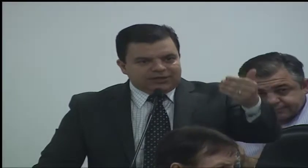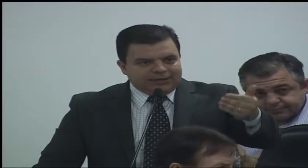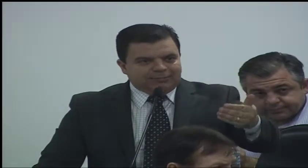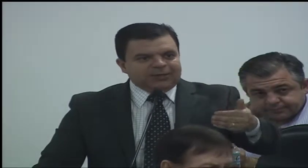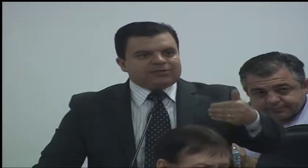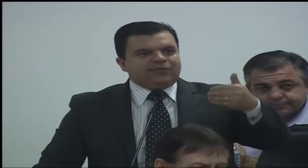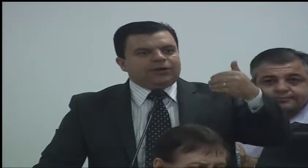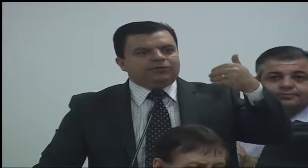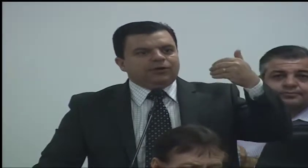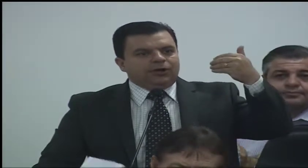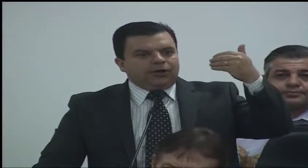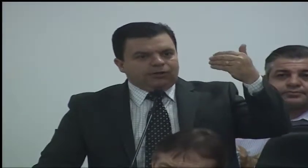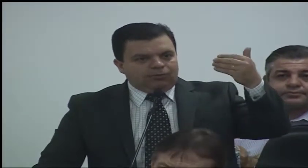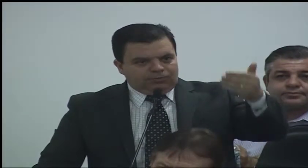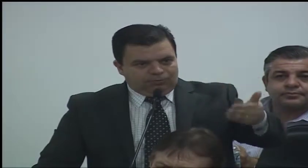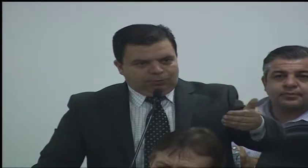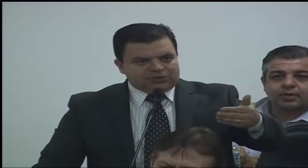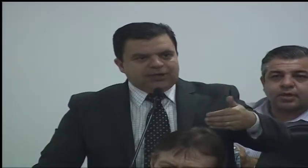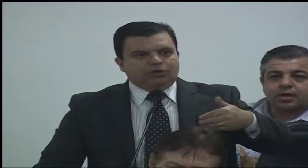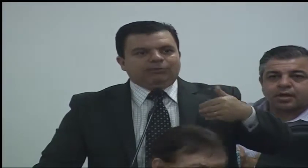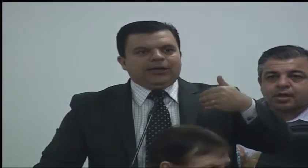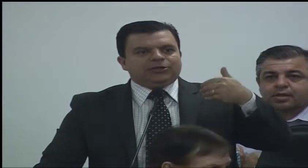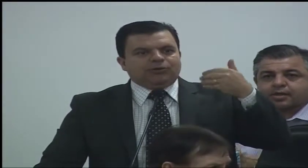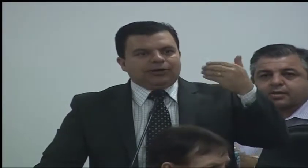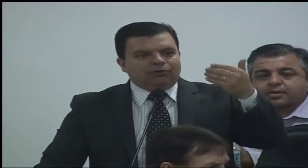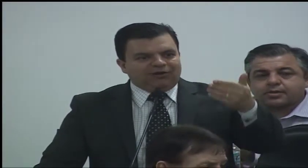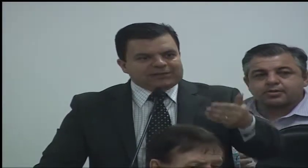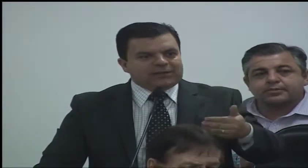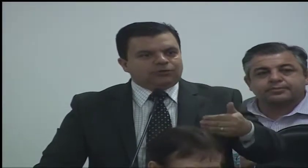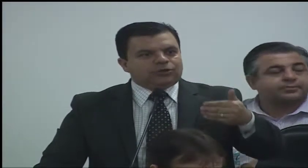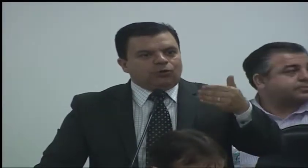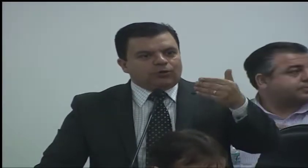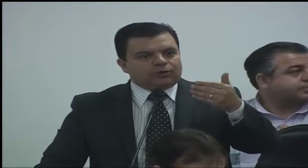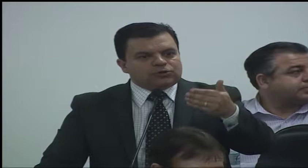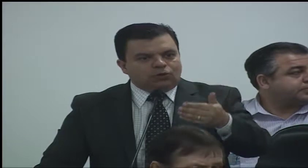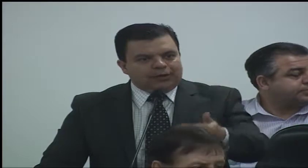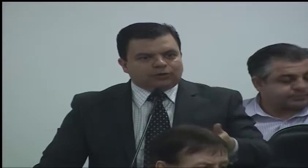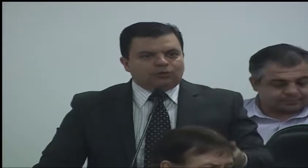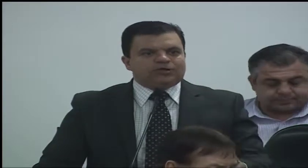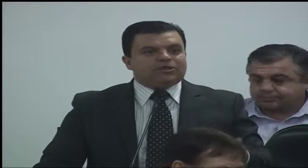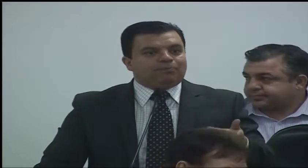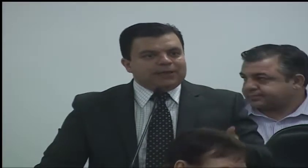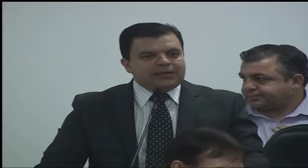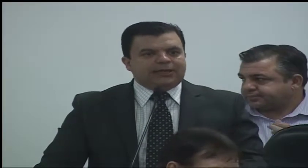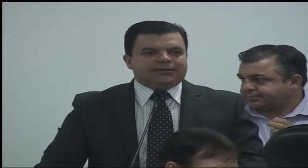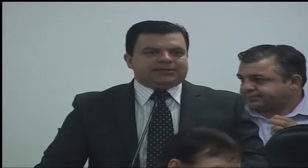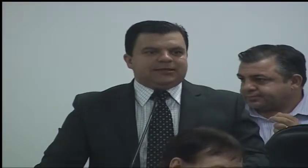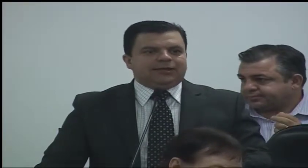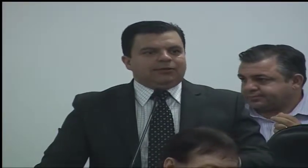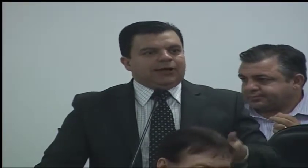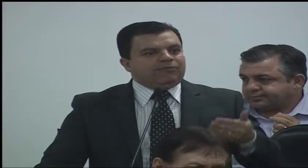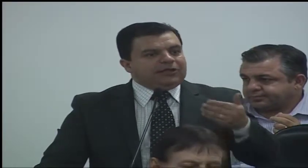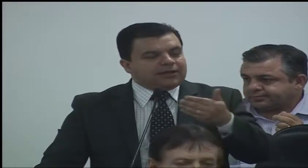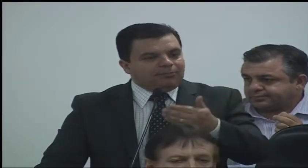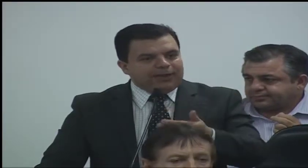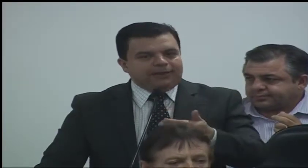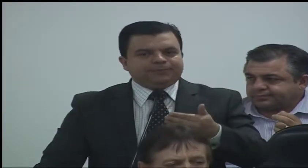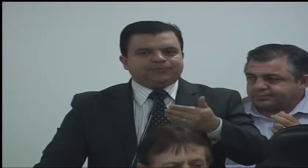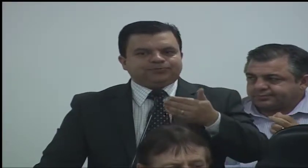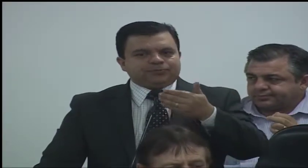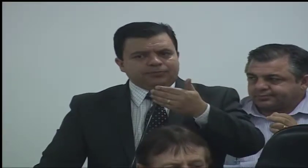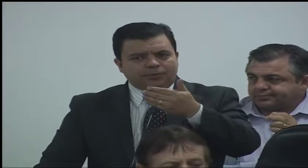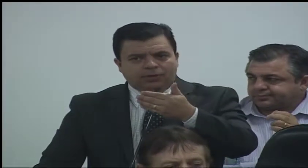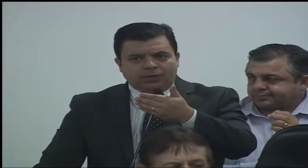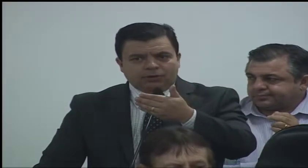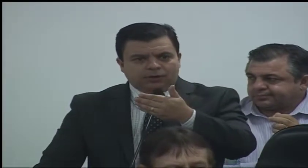vereador José Damix veio posteriormente com a inovação de colocar nos coletores de pilhas, não é? Eu vi também